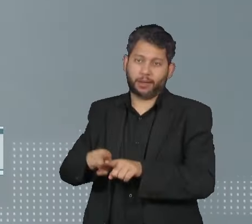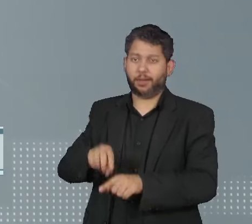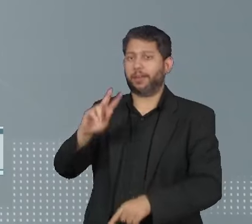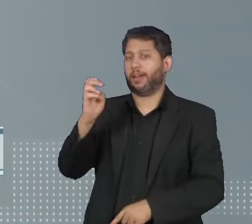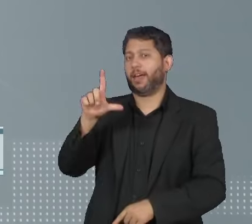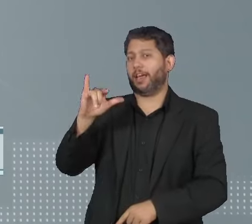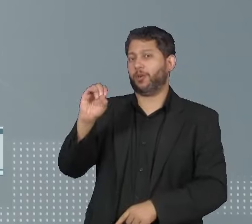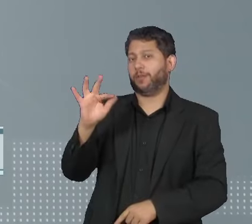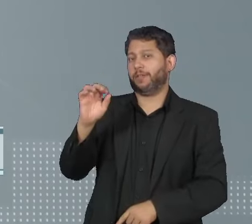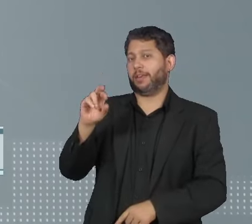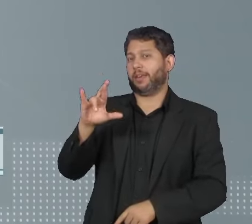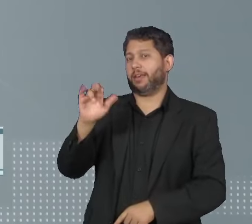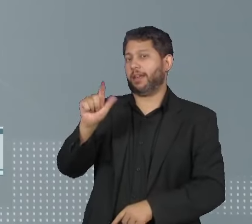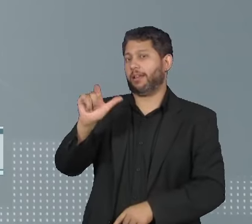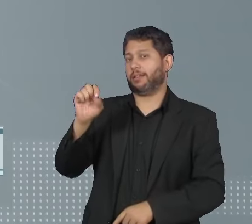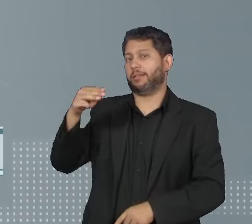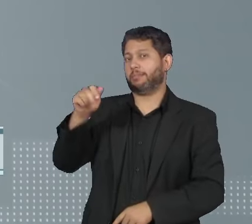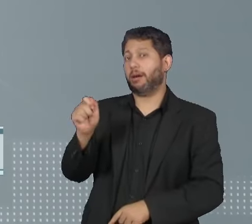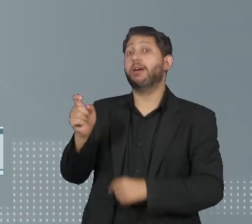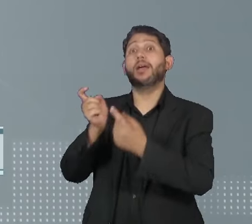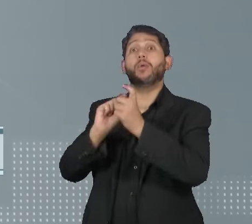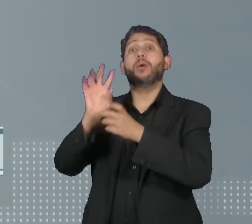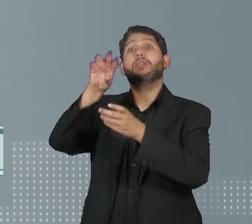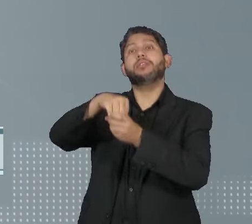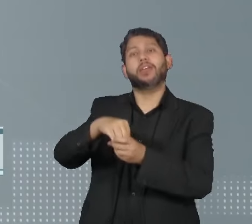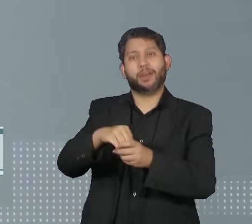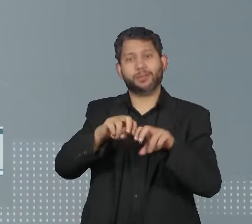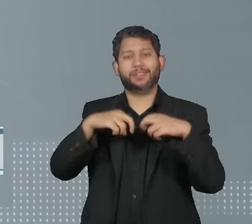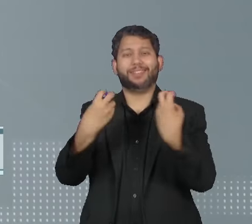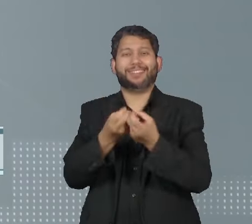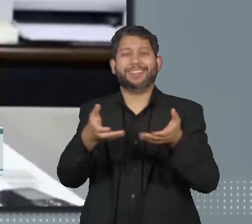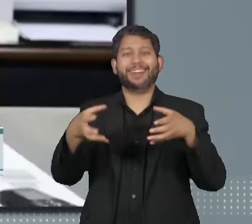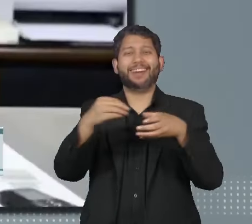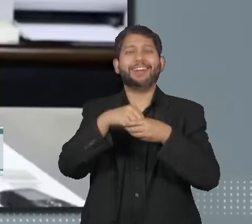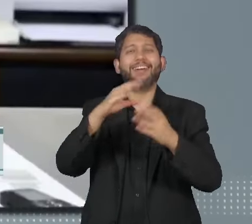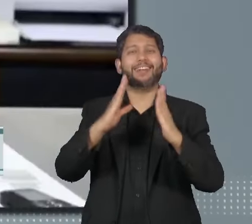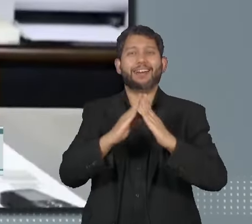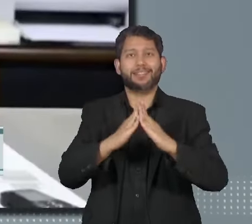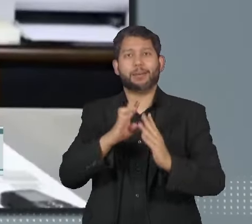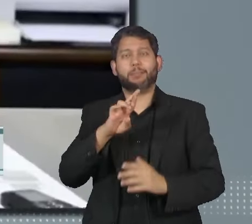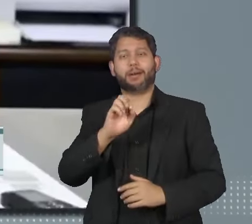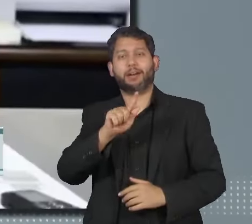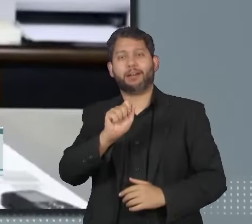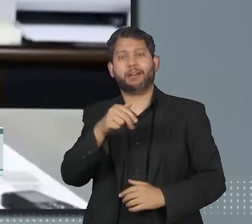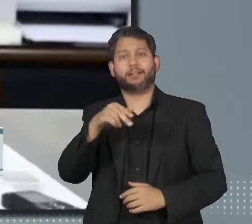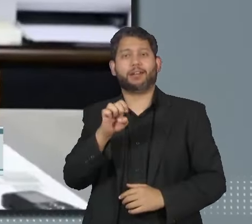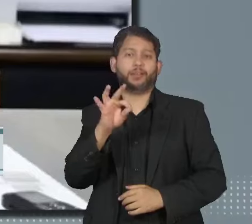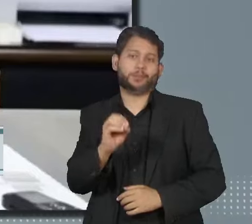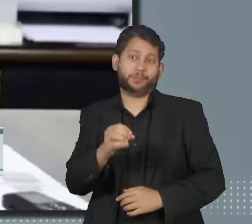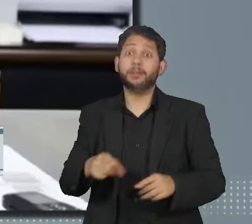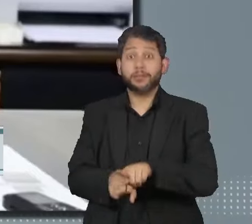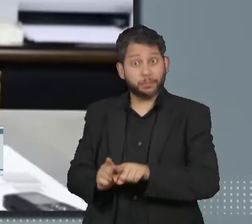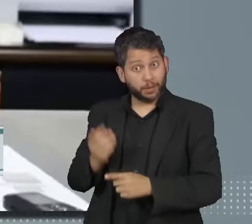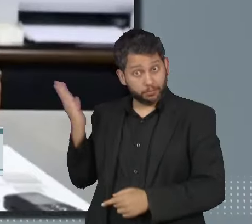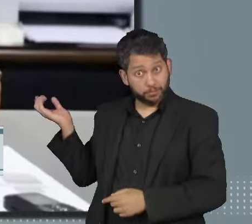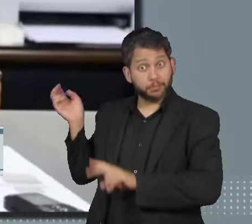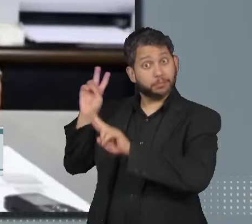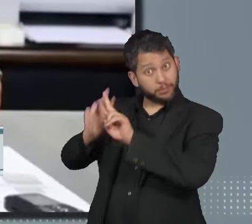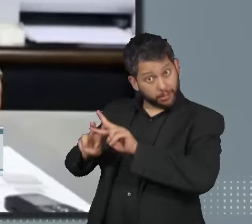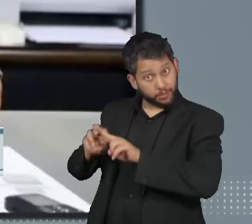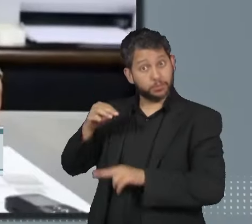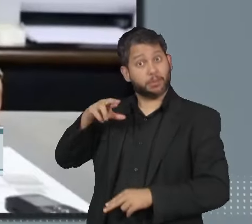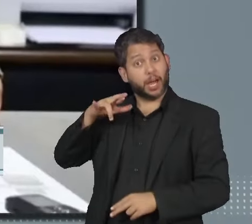Hélio Ferreira Lima, estiveram reunidos na casa do general Walter Braga Neto. Outro militar preso, o general da reserva Mário